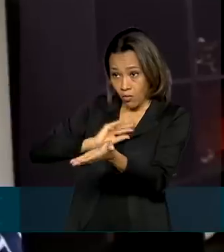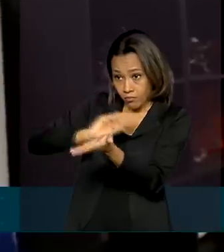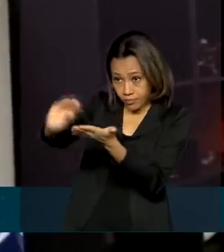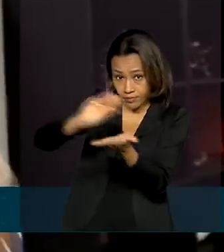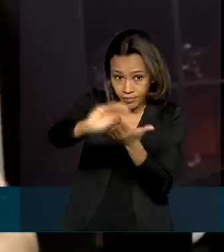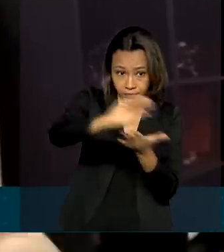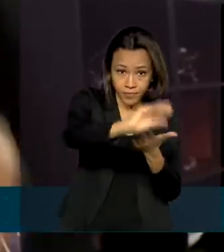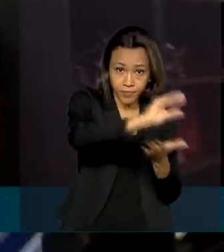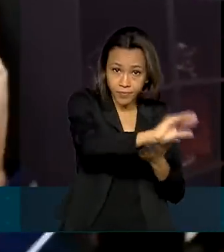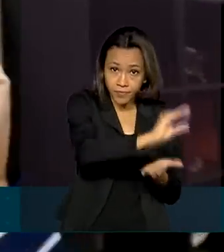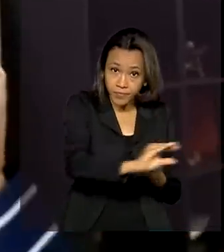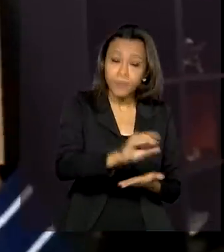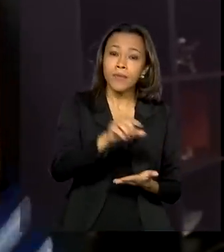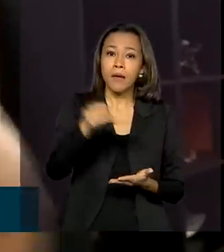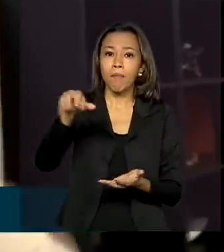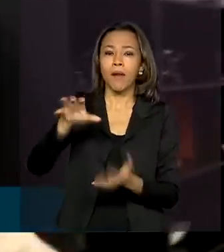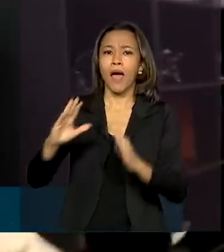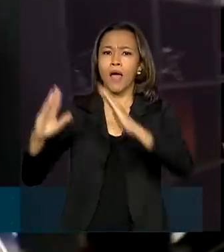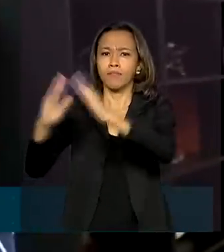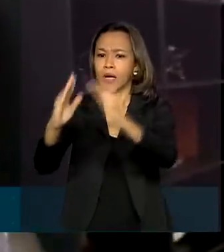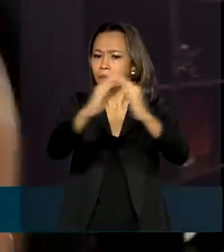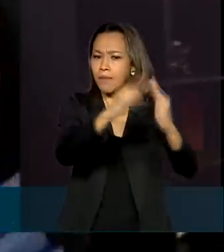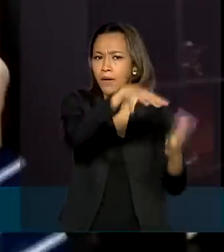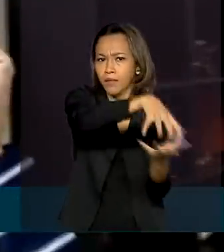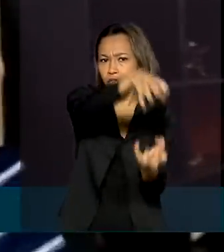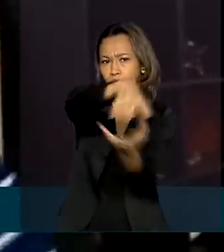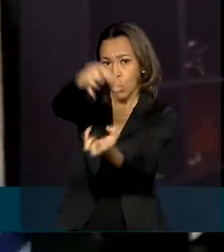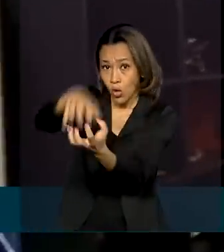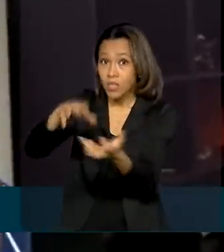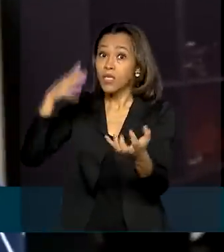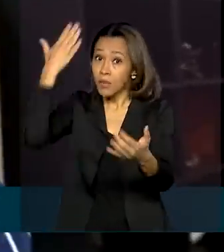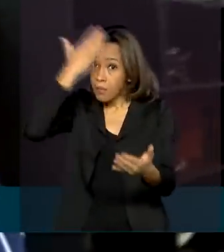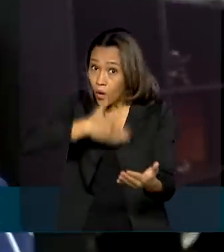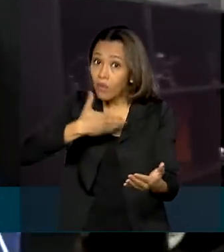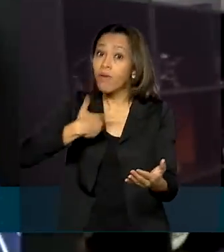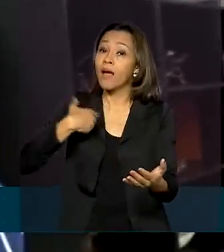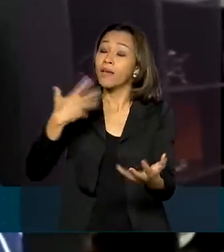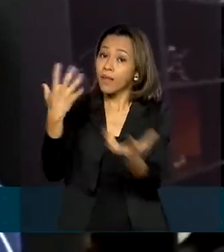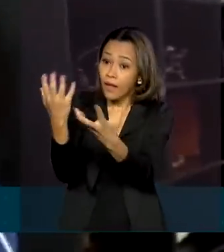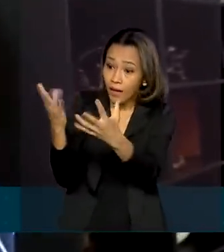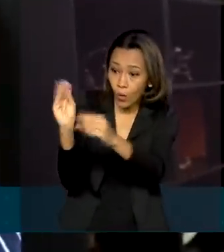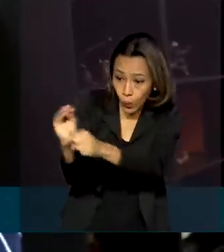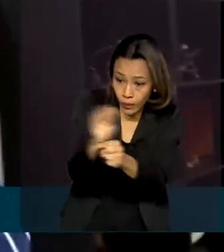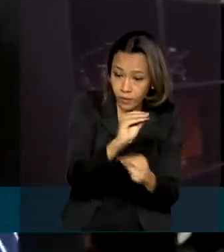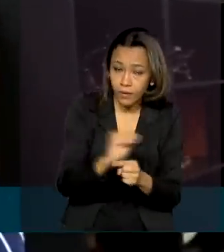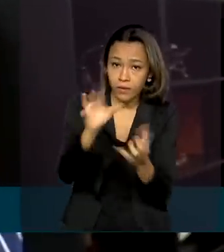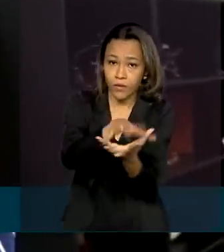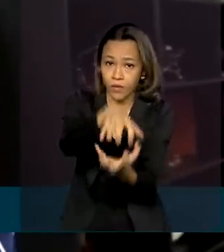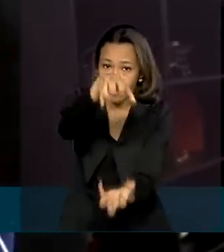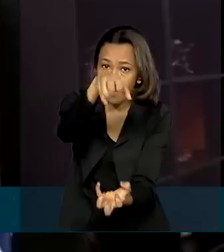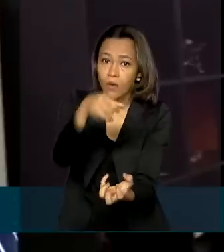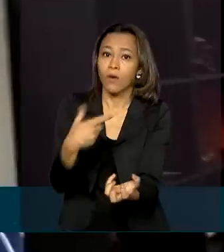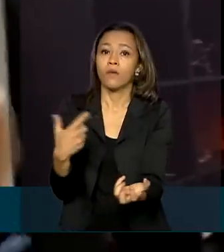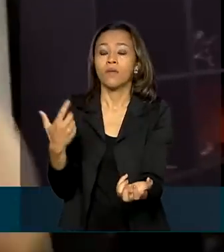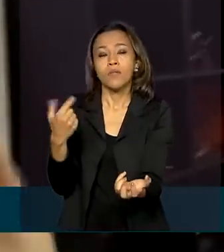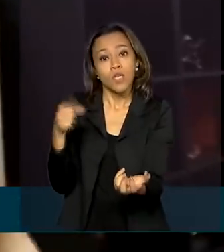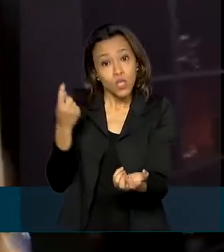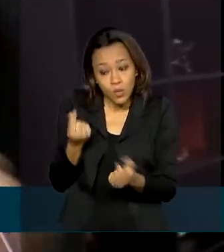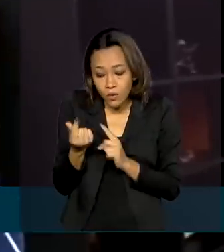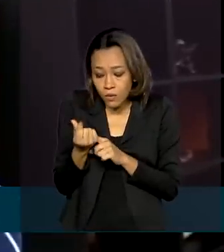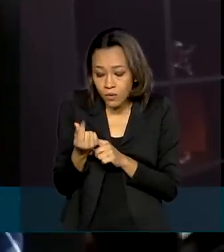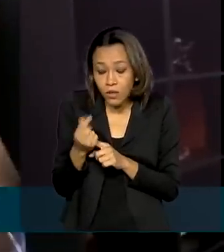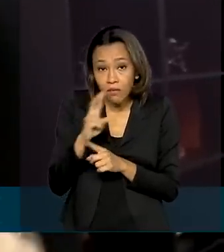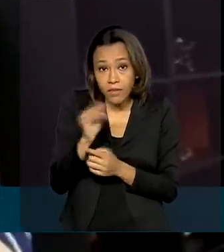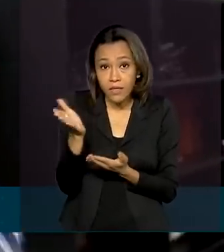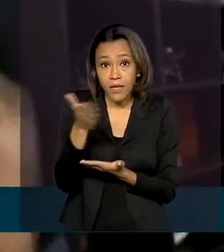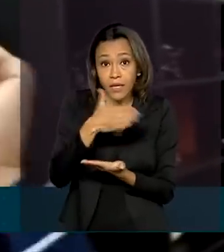instituição tem que provar que está funcionando, que está acolhendo idosos e veja só, o recurso vai ser